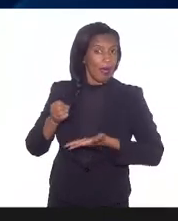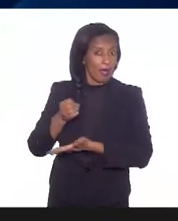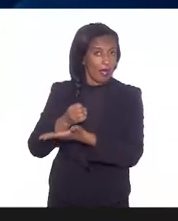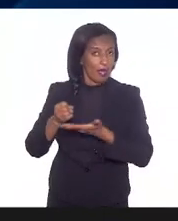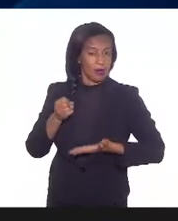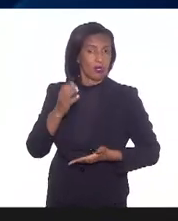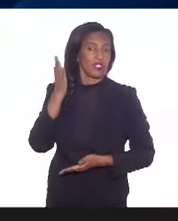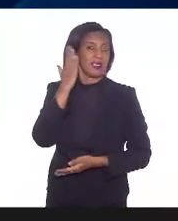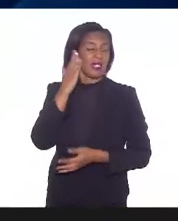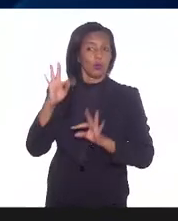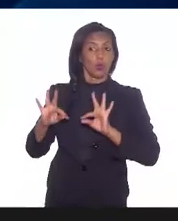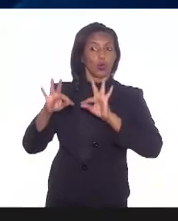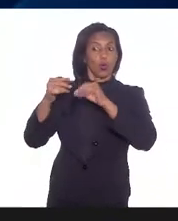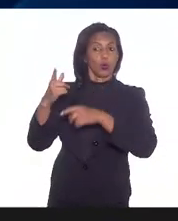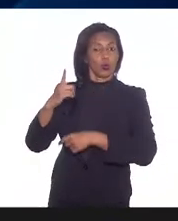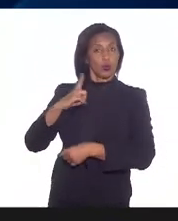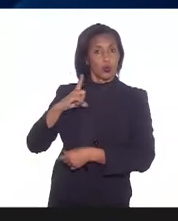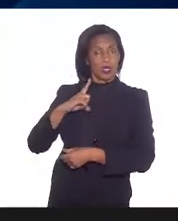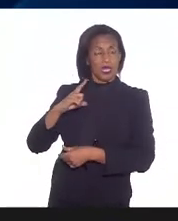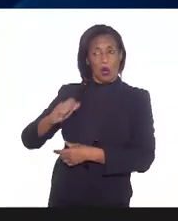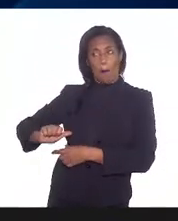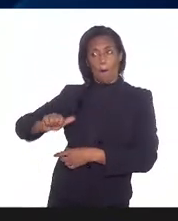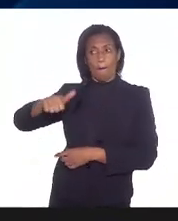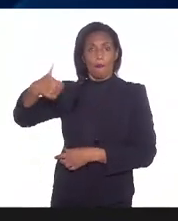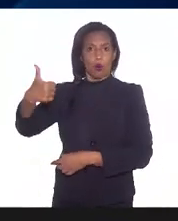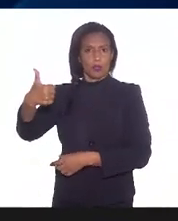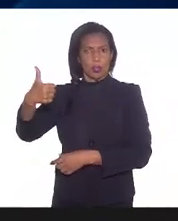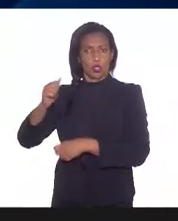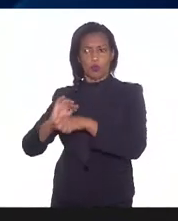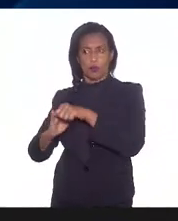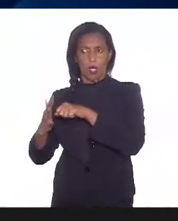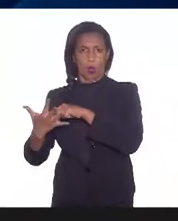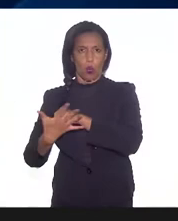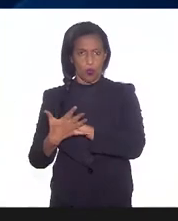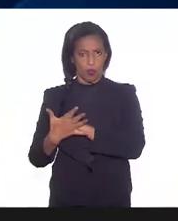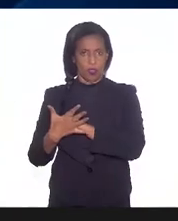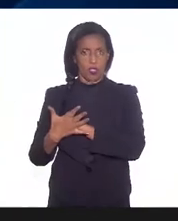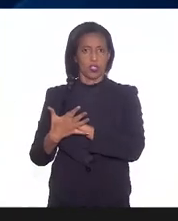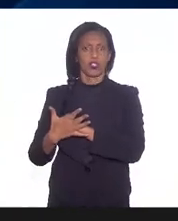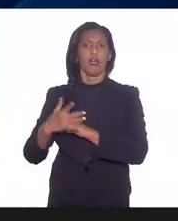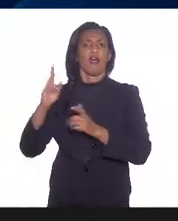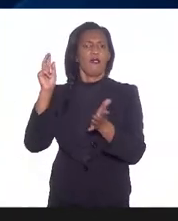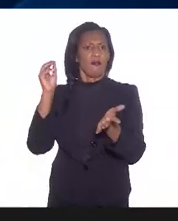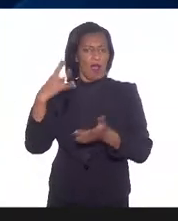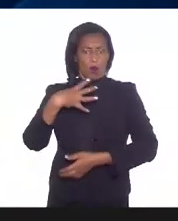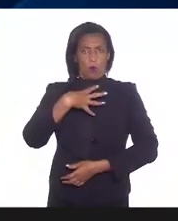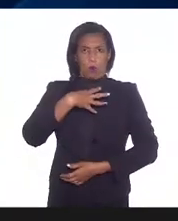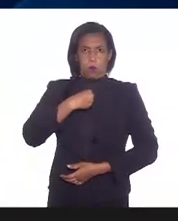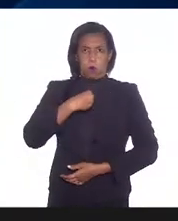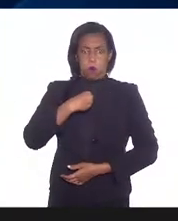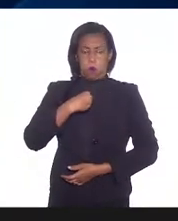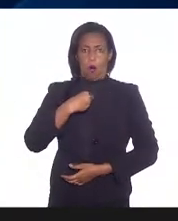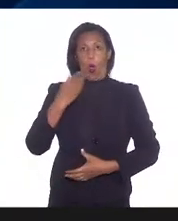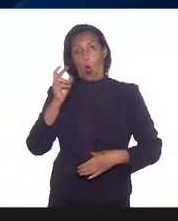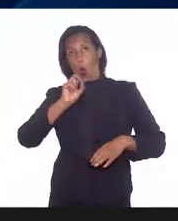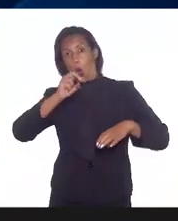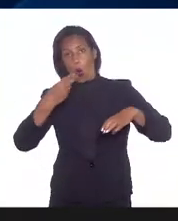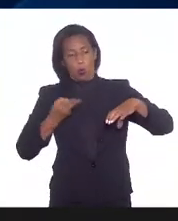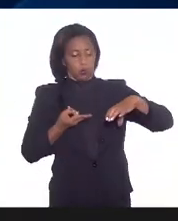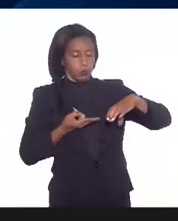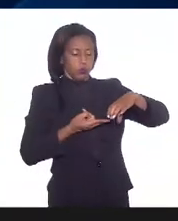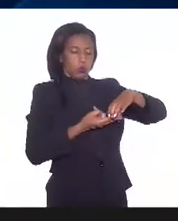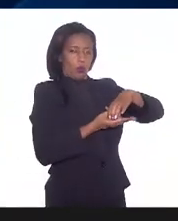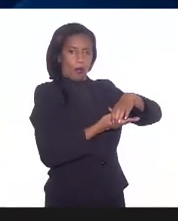tem o detectado positivo da COVID faça ao menos uma radiografia ou melhor, uma tomografia porque a gente